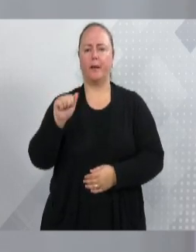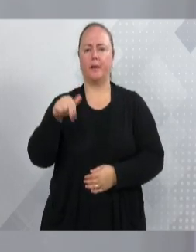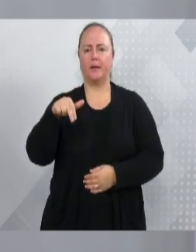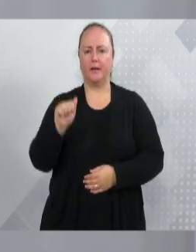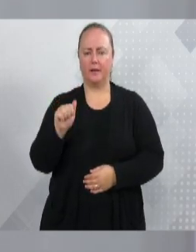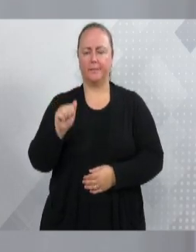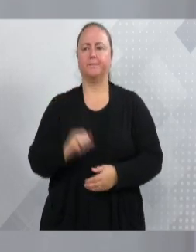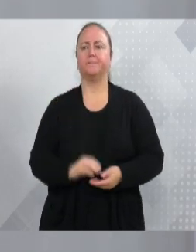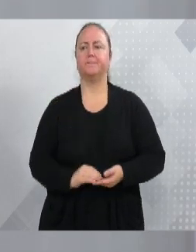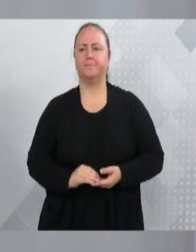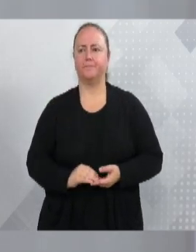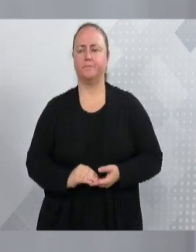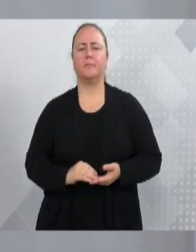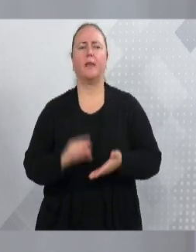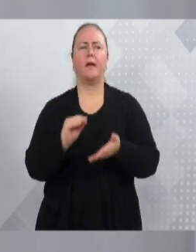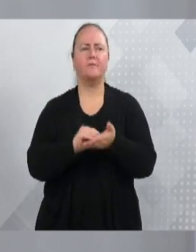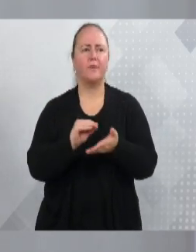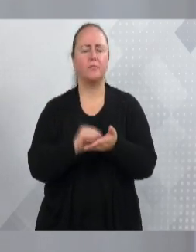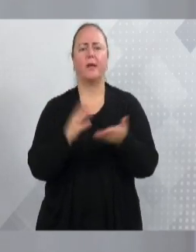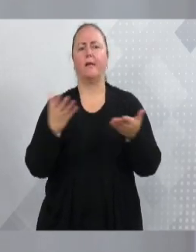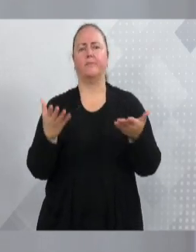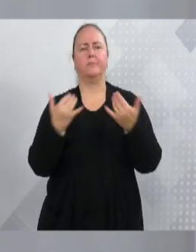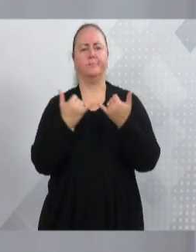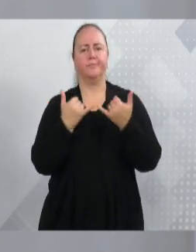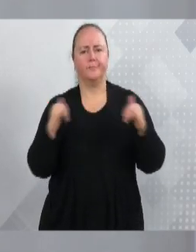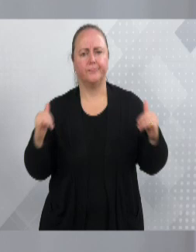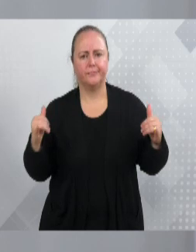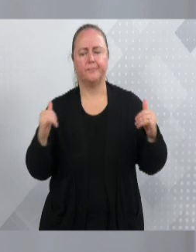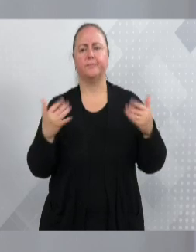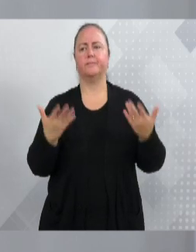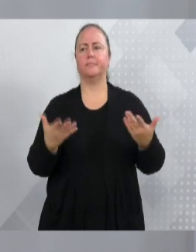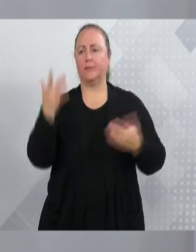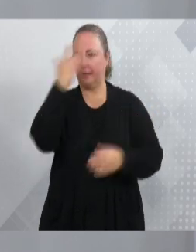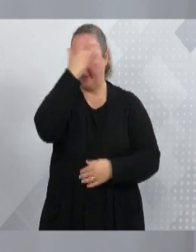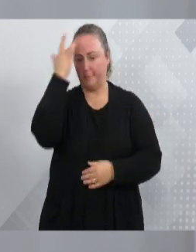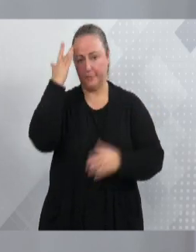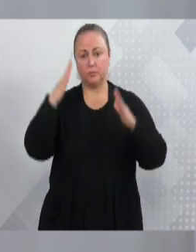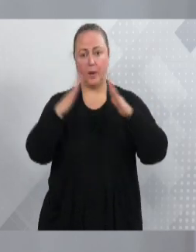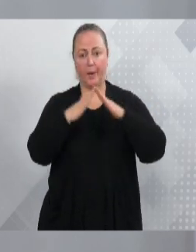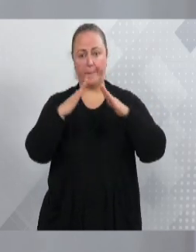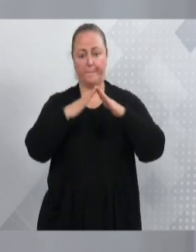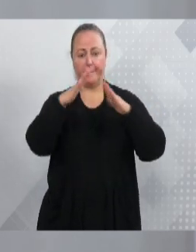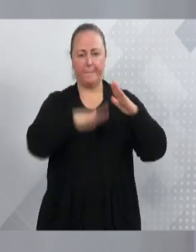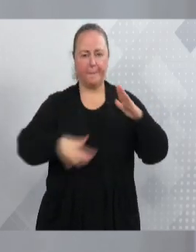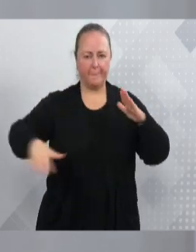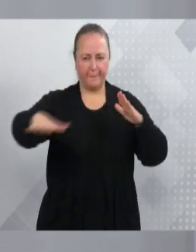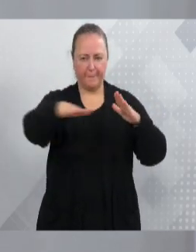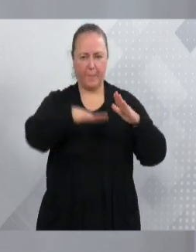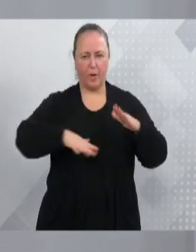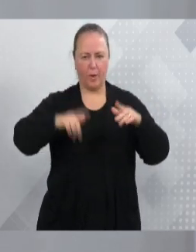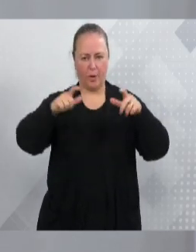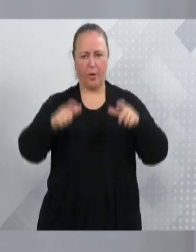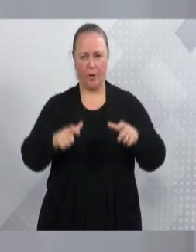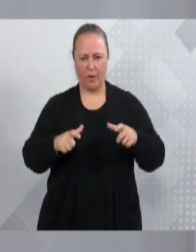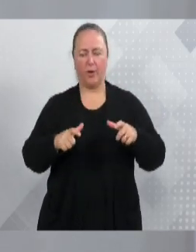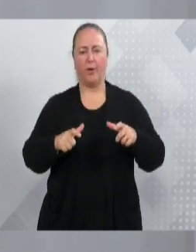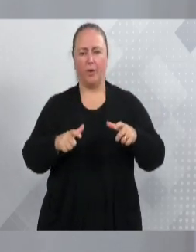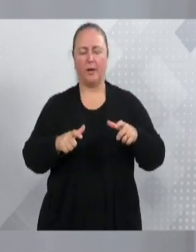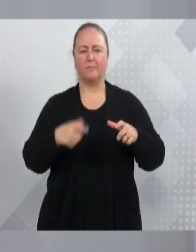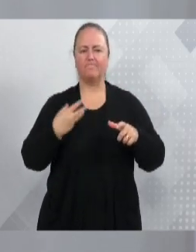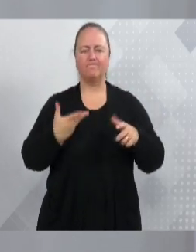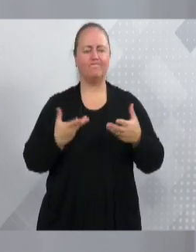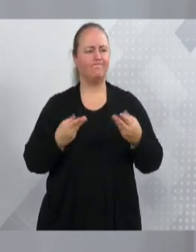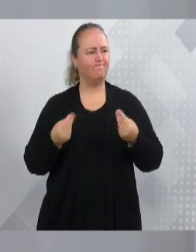Falta de energia elétrica, os moradores desse lugar estavam